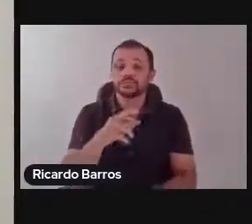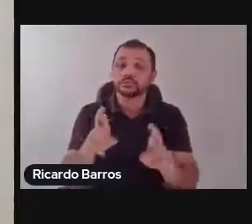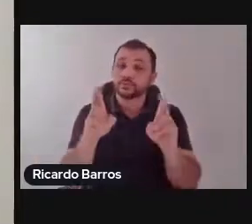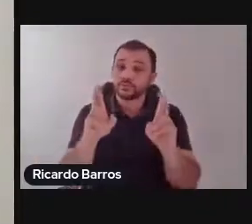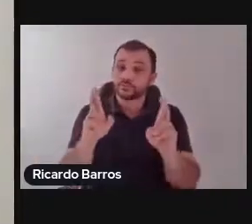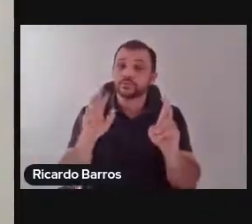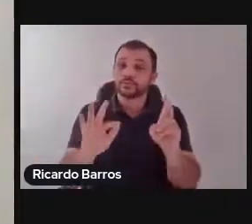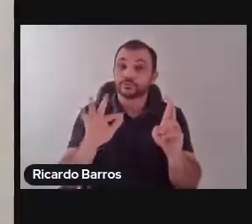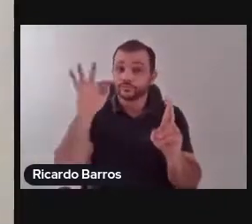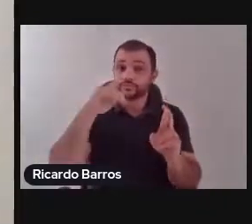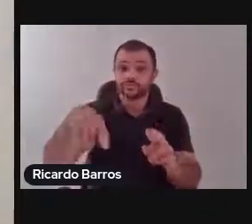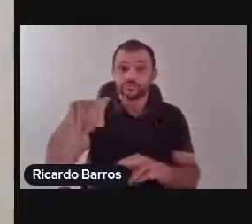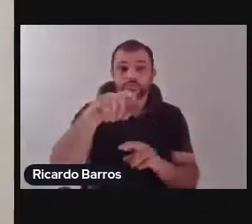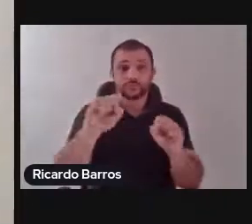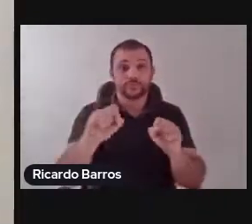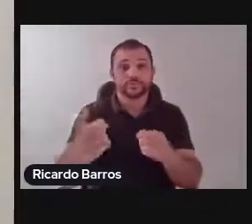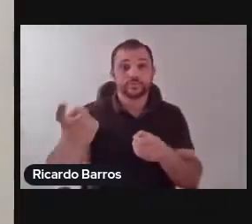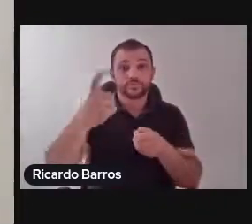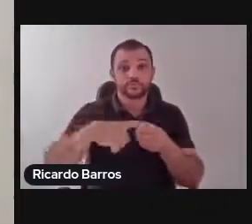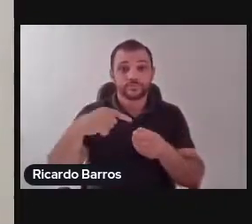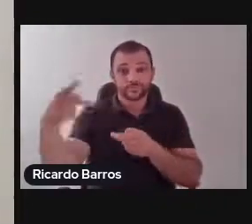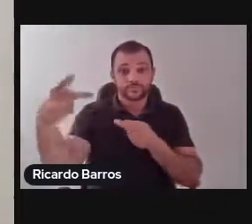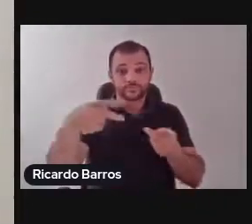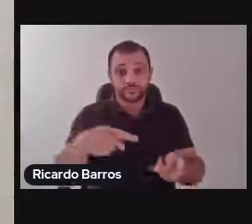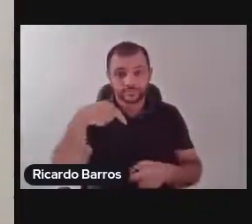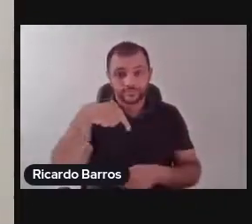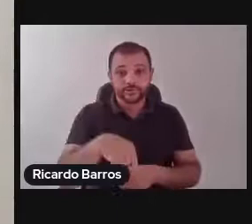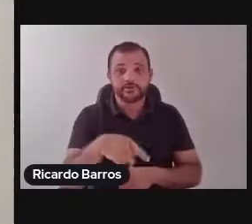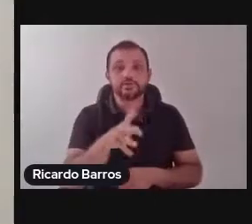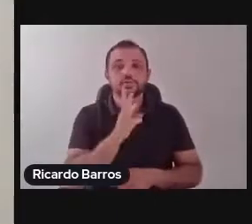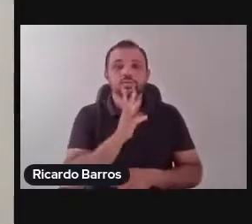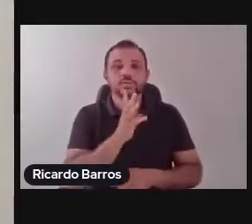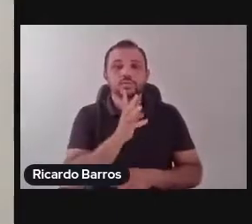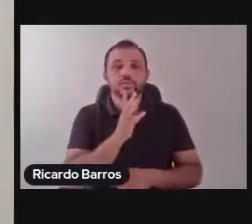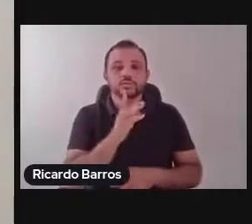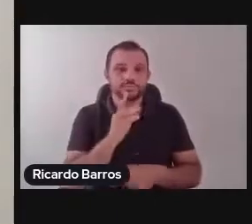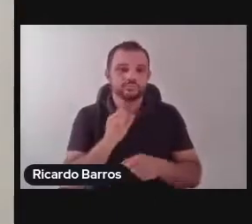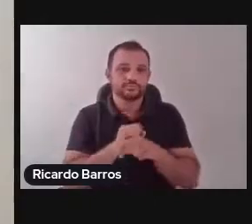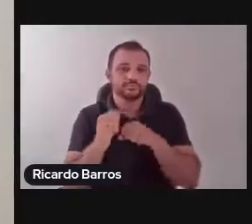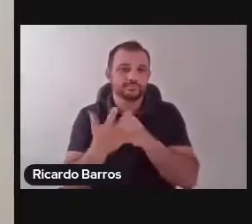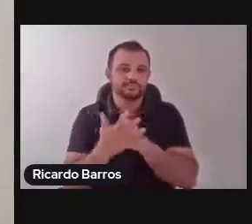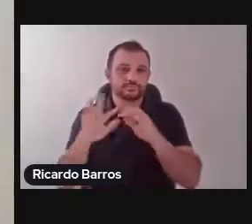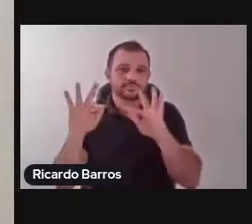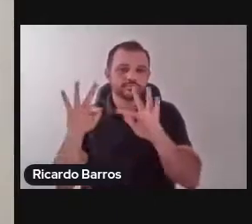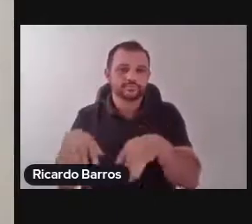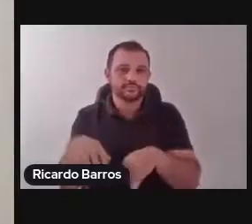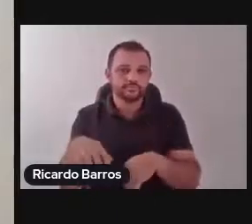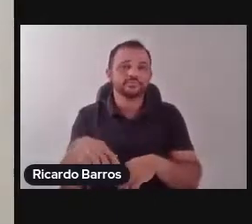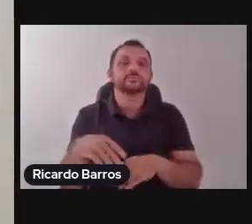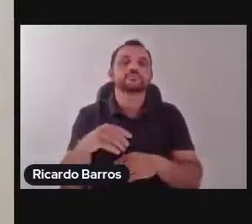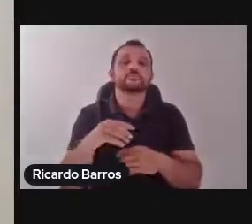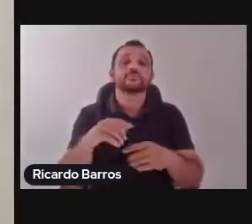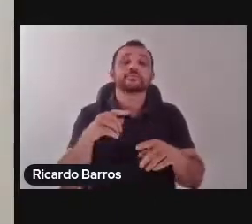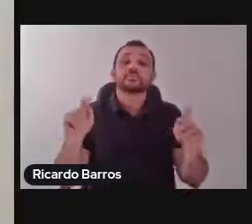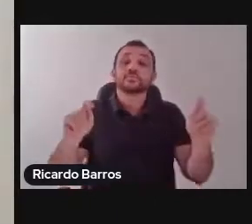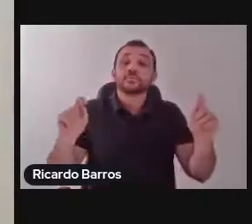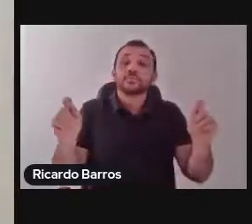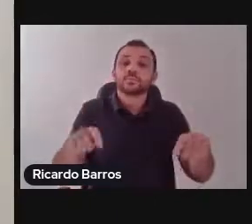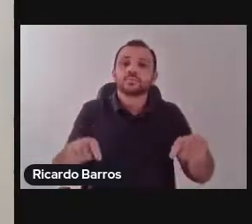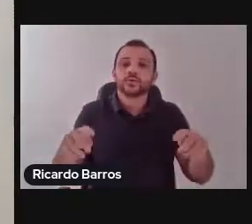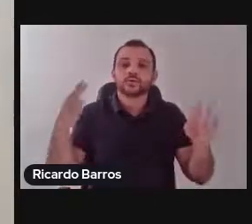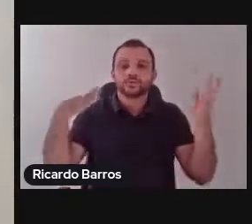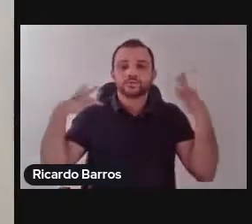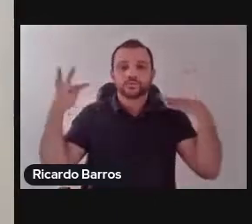presencialmente, mas também observar que há nessa região uma potencialidade cultural,